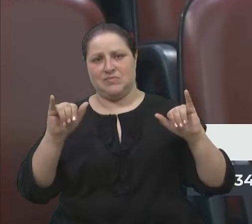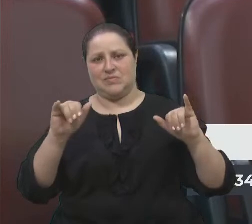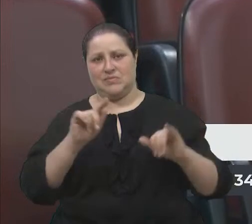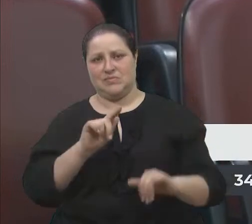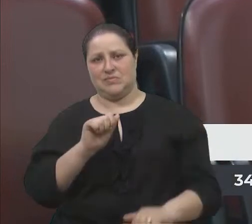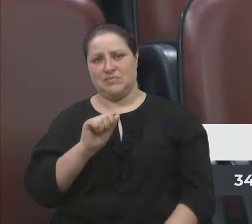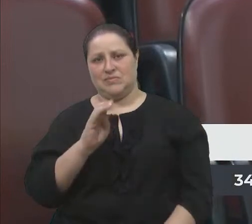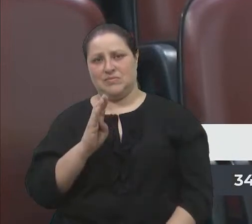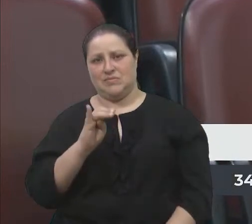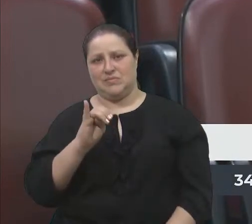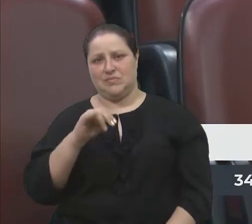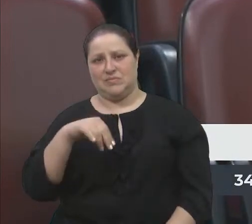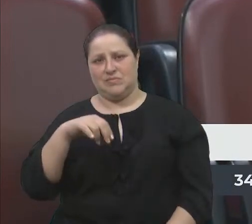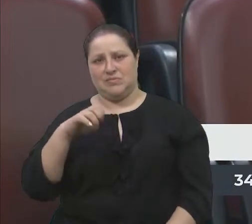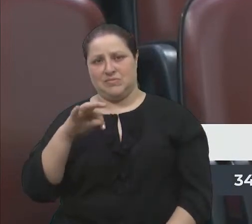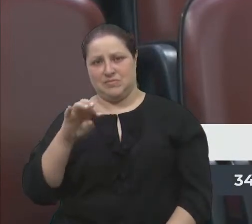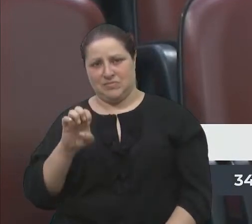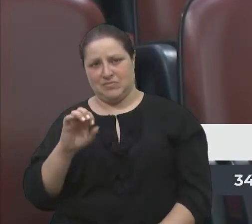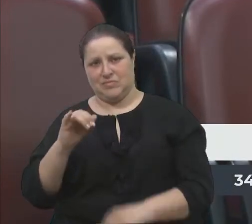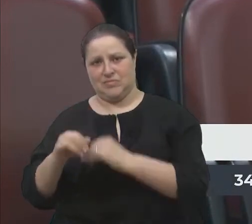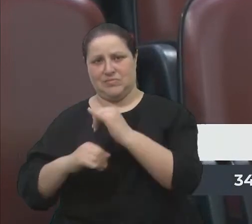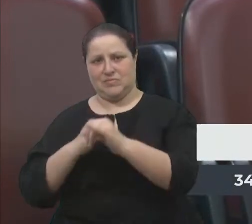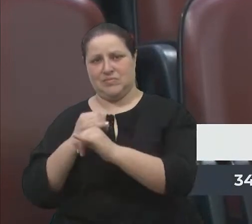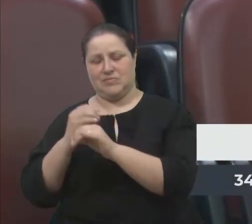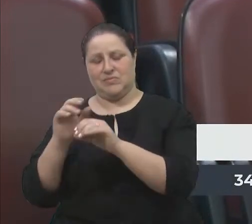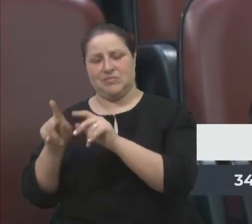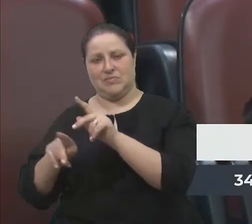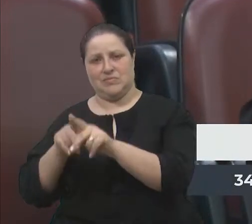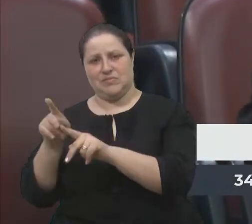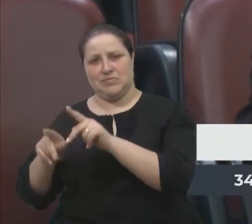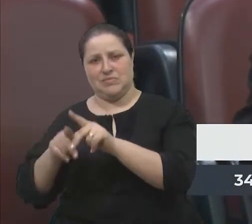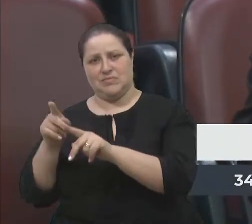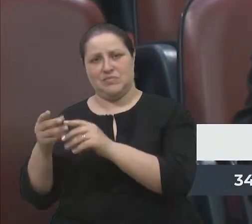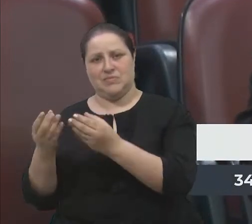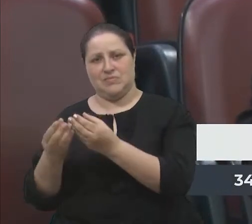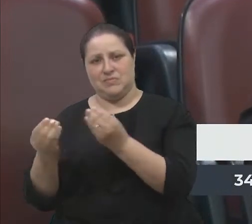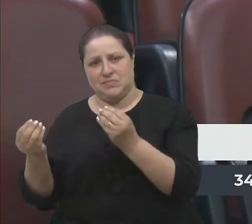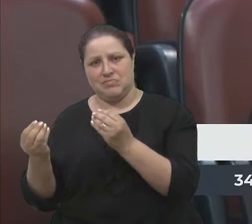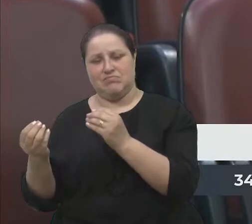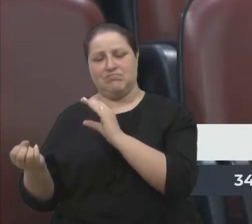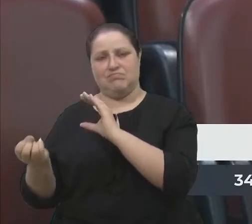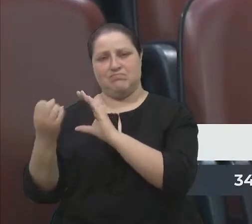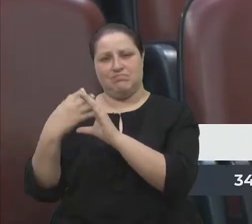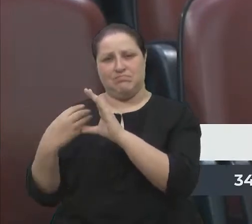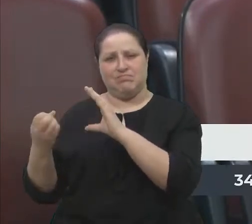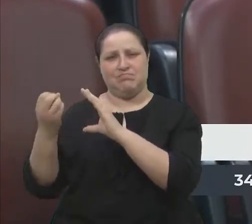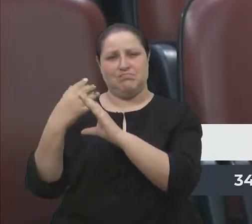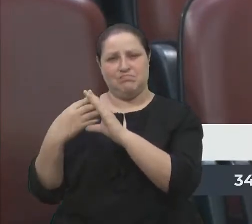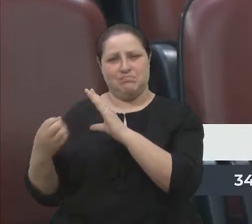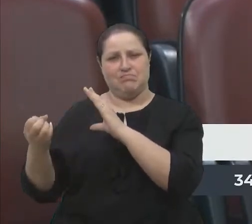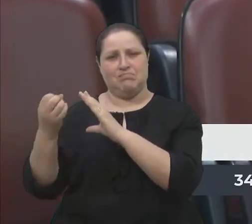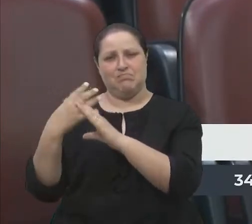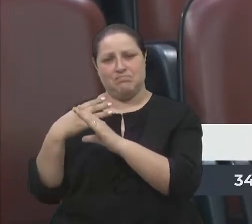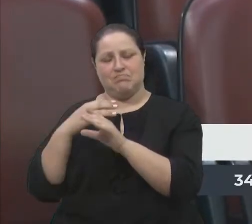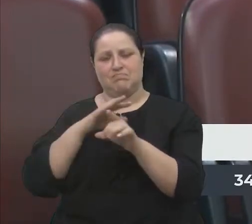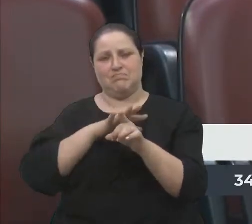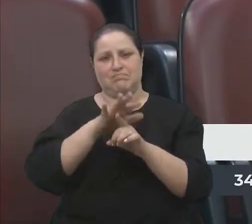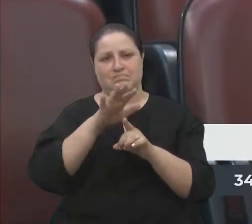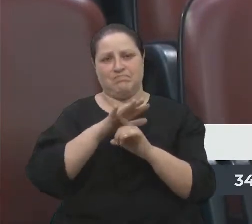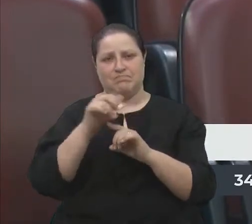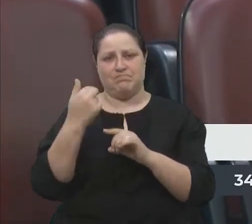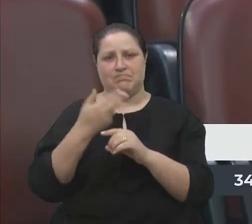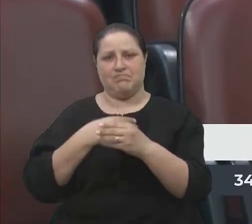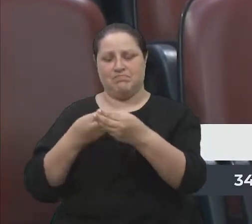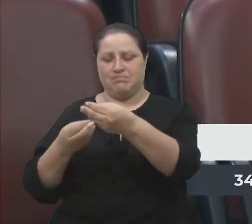comunidade está acessando bastante o gabinete online, e passando para nós as demandas, onde nós pegamos as demandas e